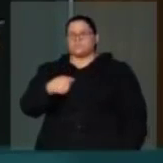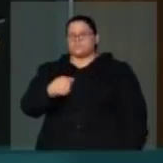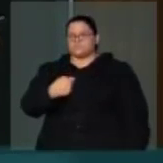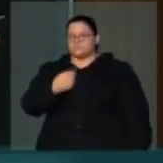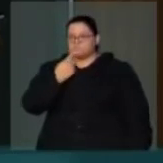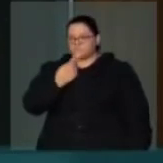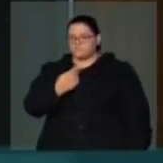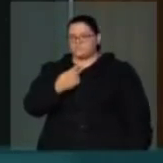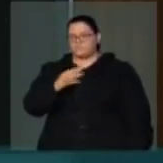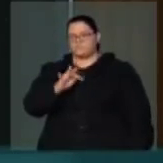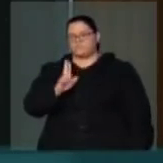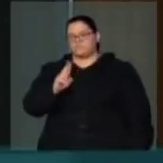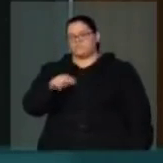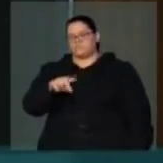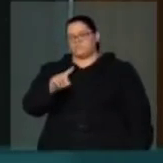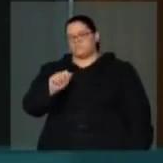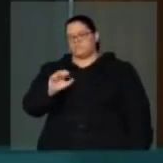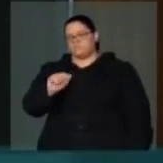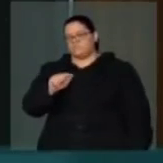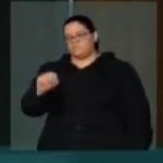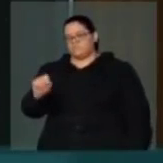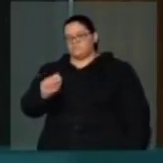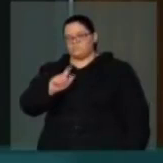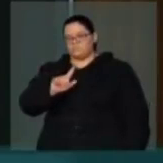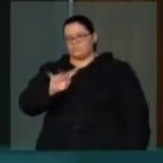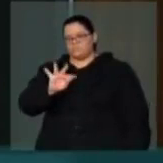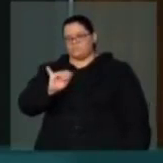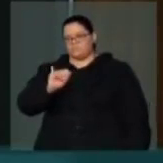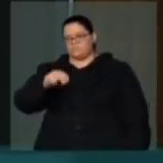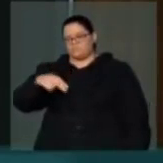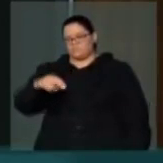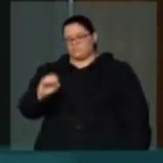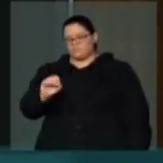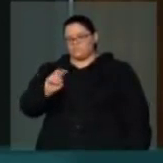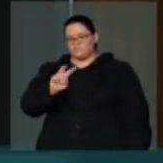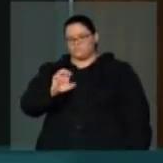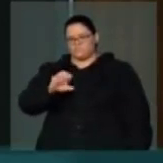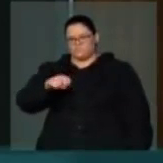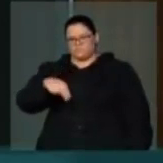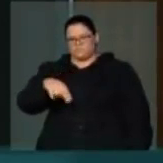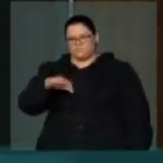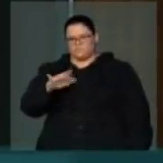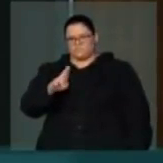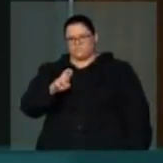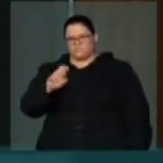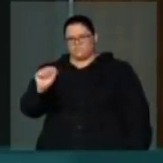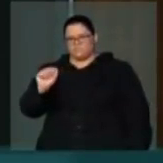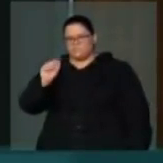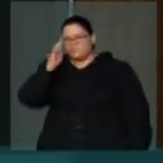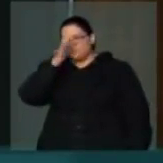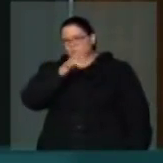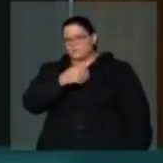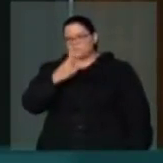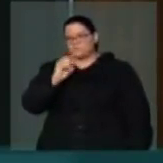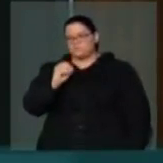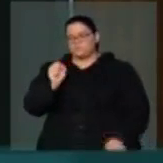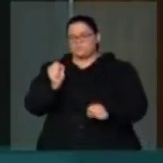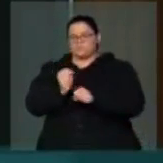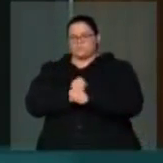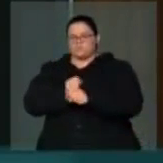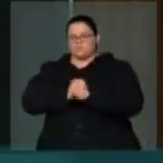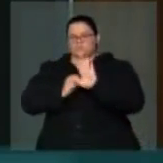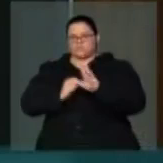Altino Ventura, que há quase 30 anos vem trabalhando junto a pacientes na área da